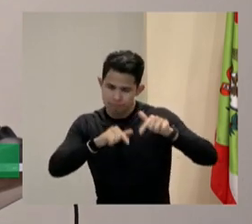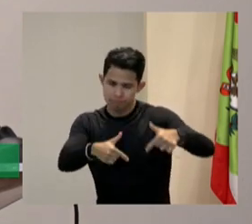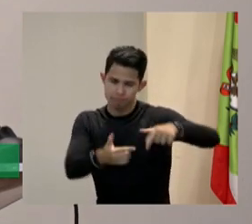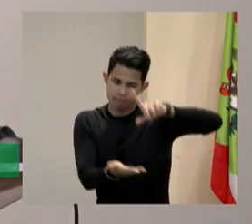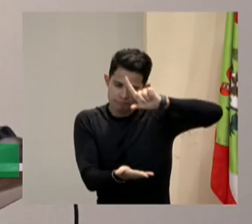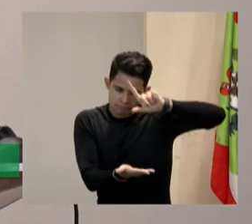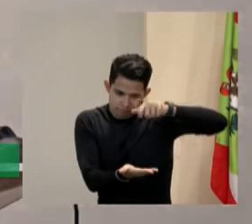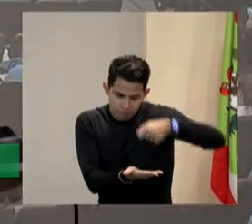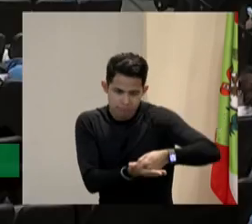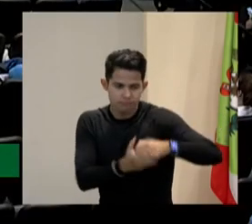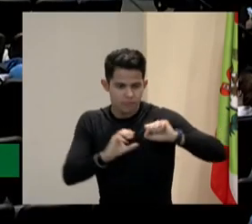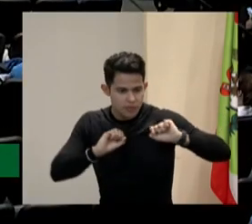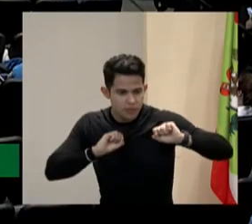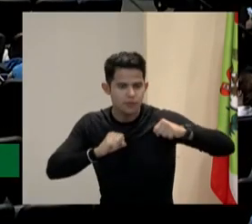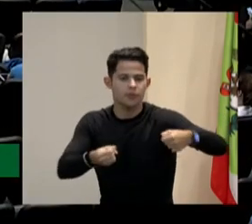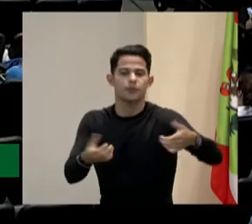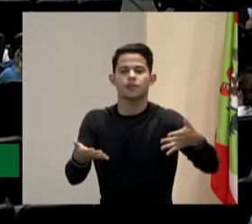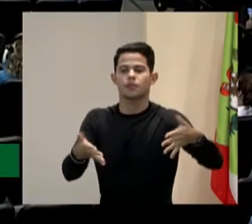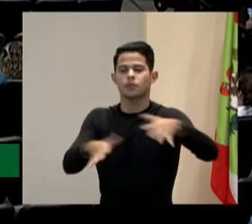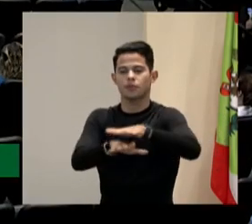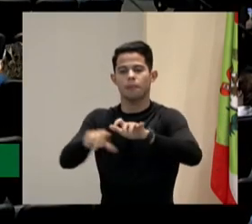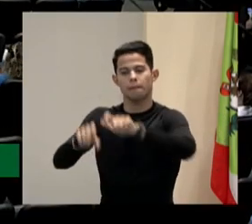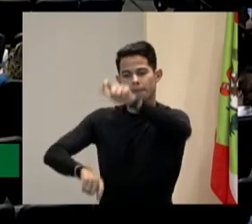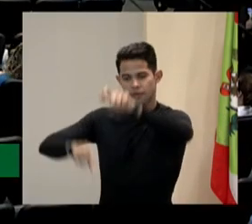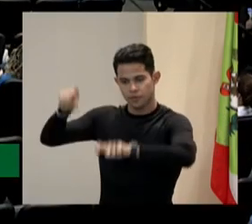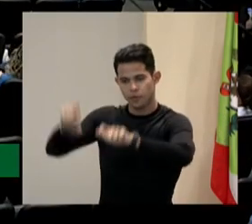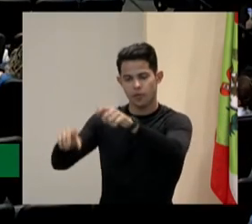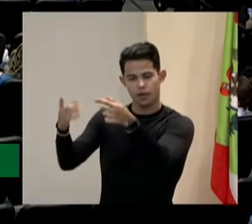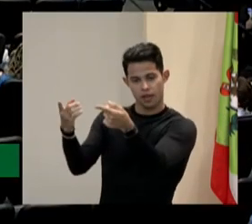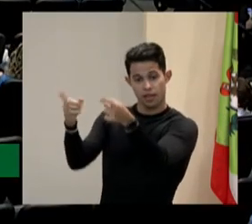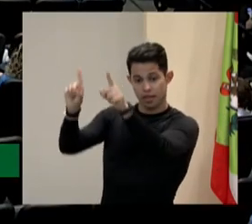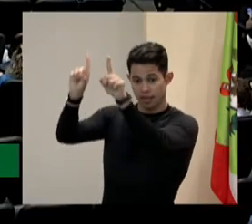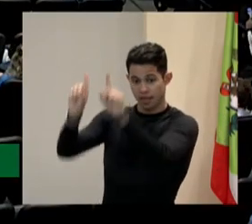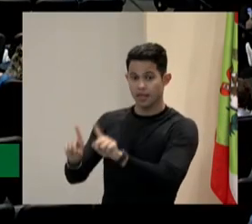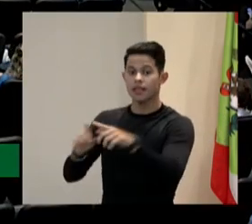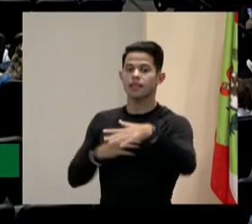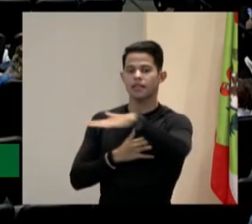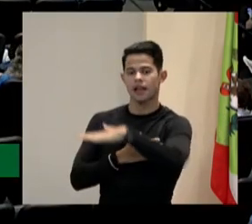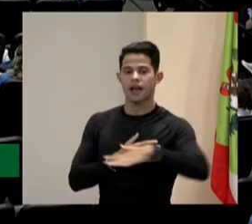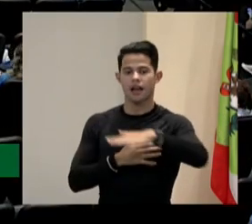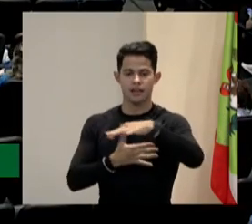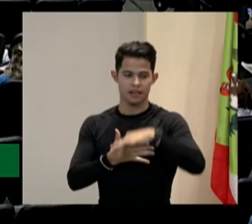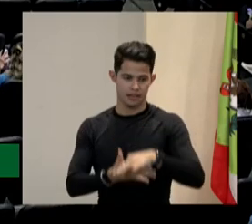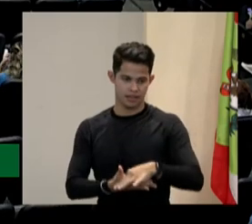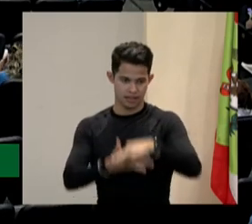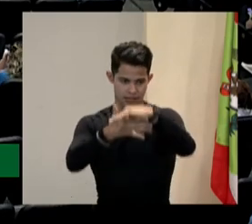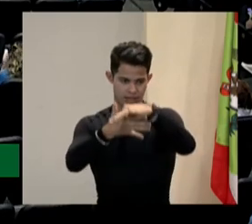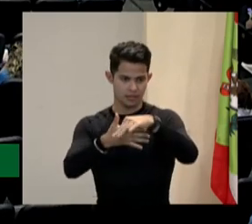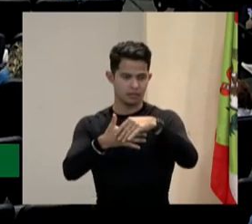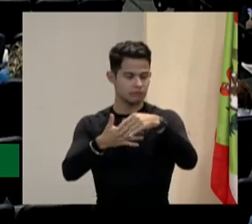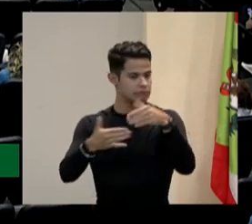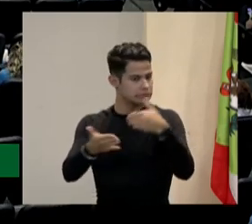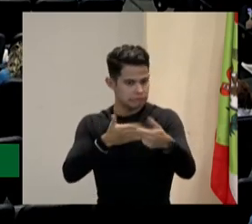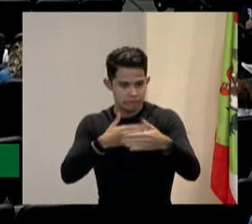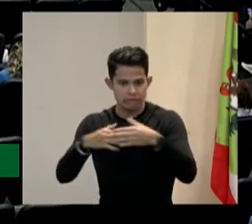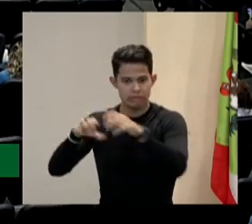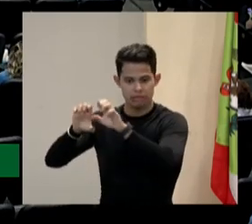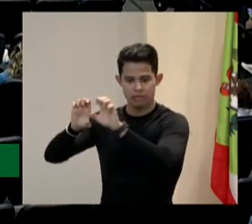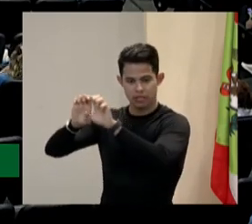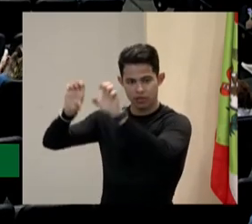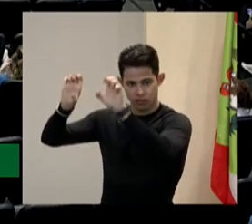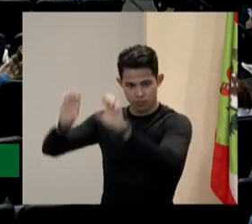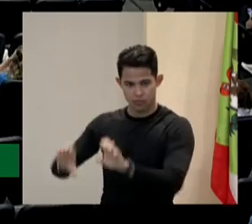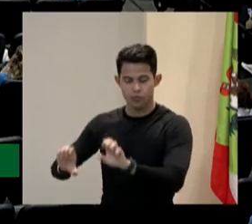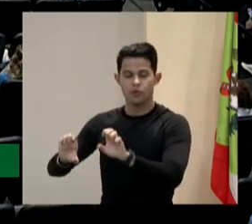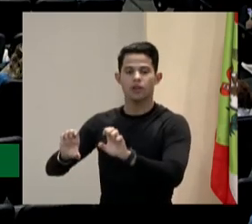atuação em prol da inclusão de pessoas com deficiência em cargos de liderança na estrutura da General